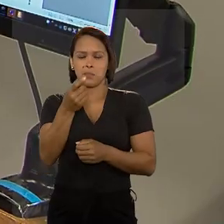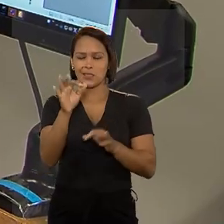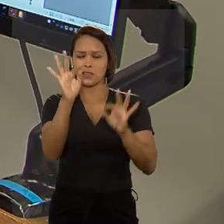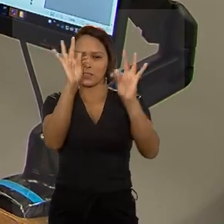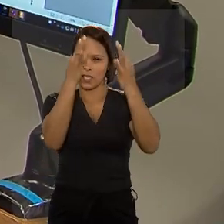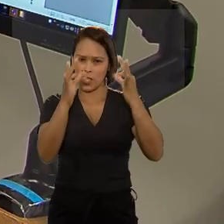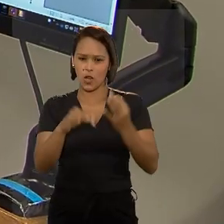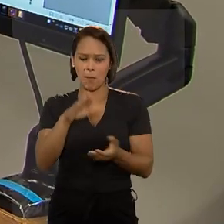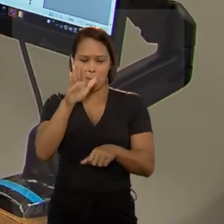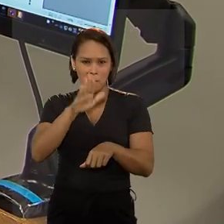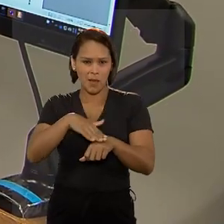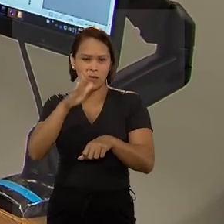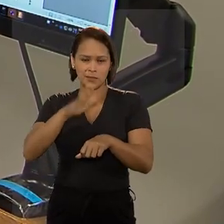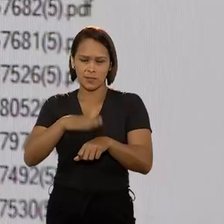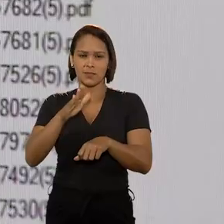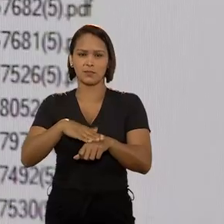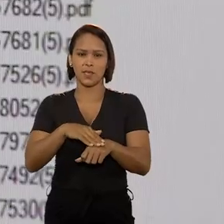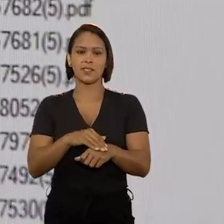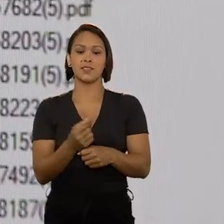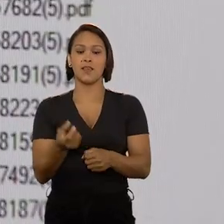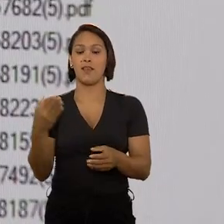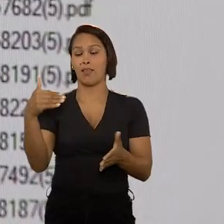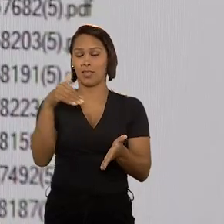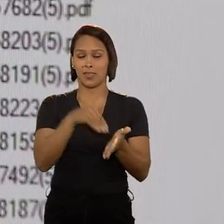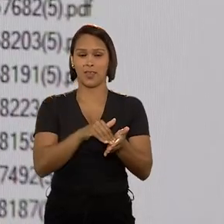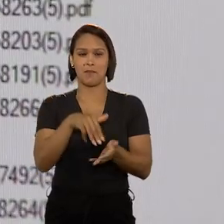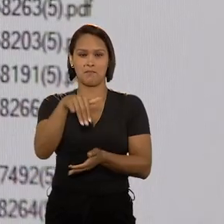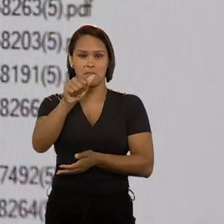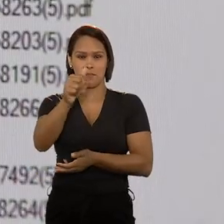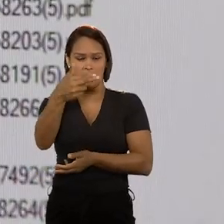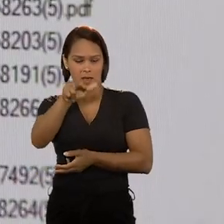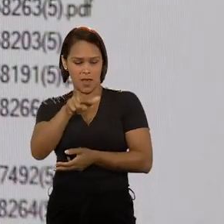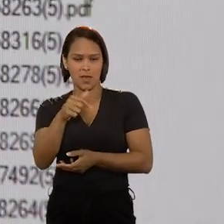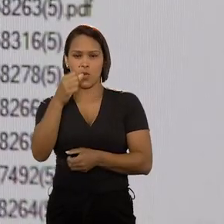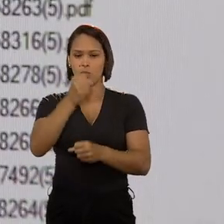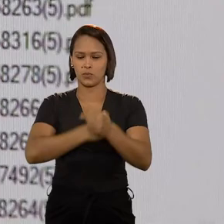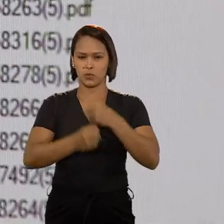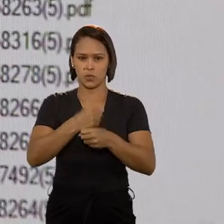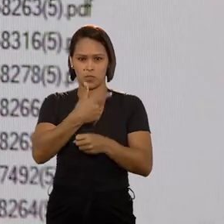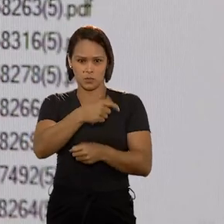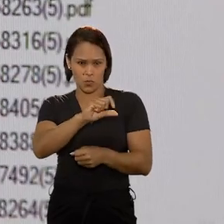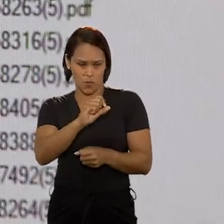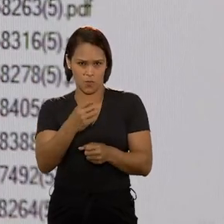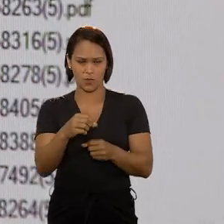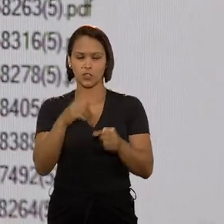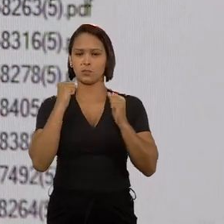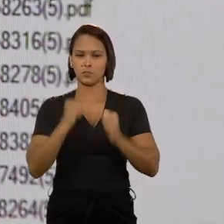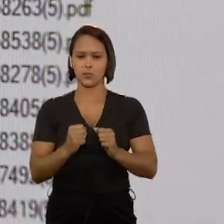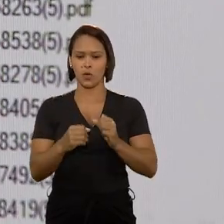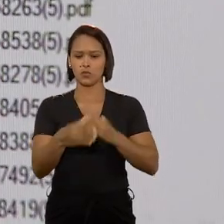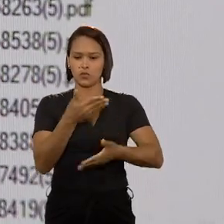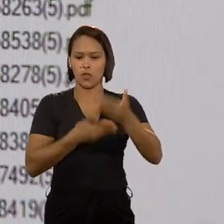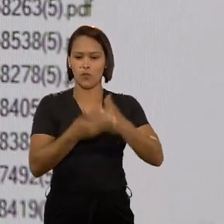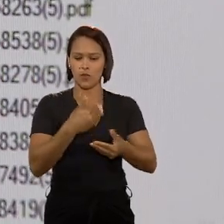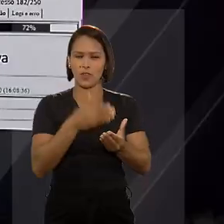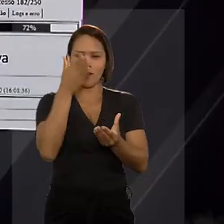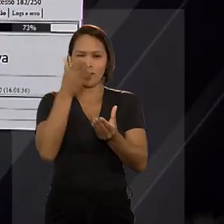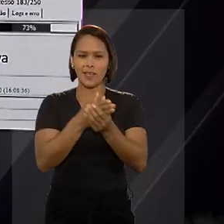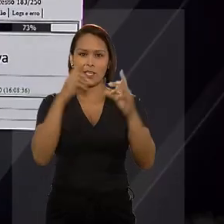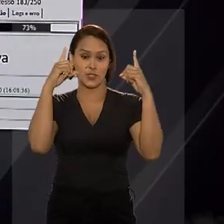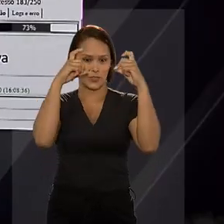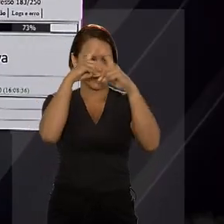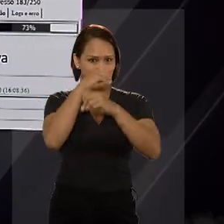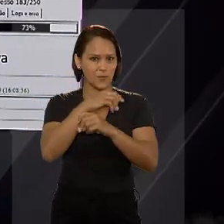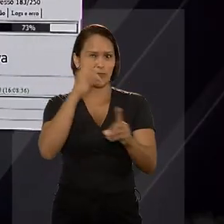tecnológica ficou ainda maior e desde maio deste ano, a Corte consegue converter as peças por completo. É